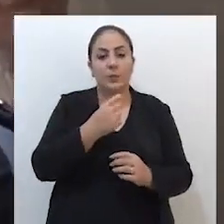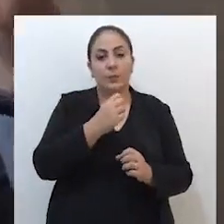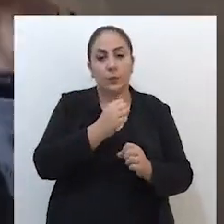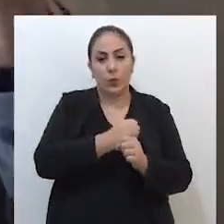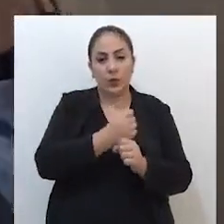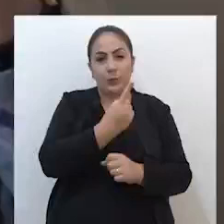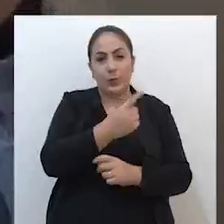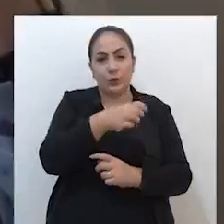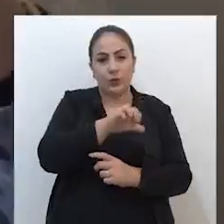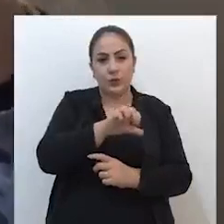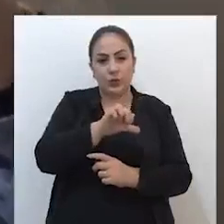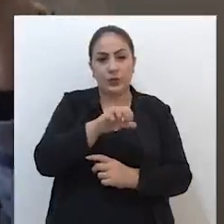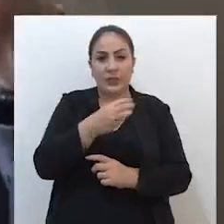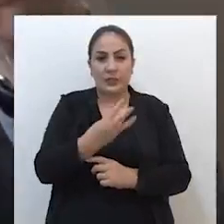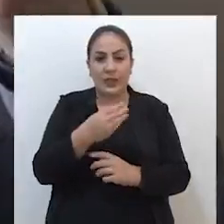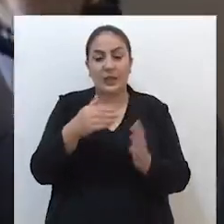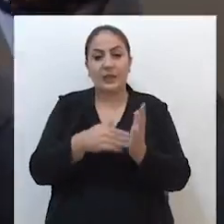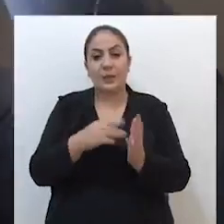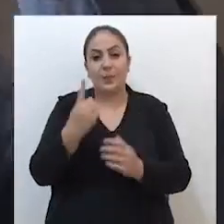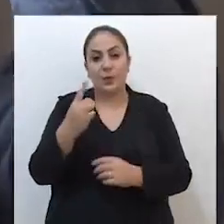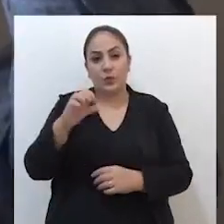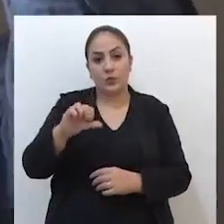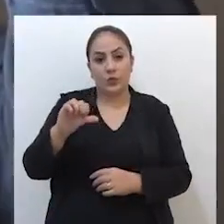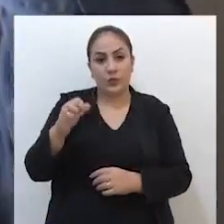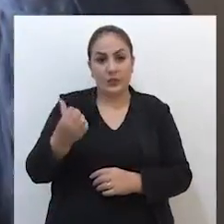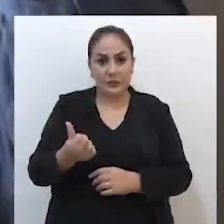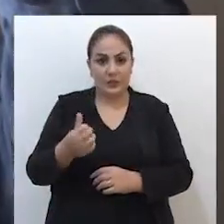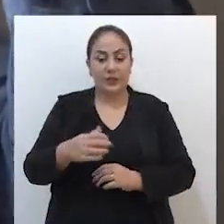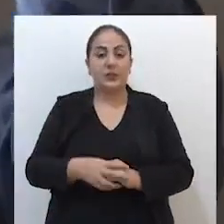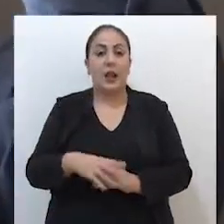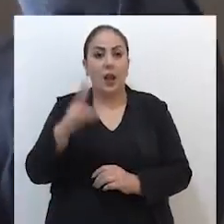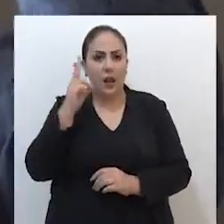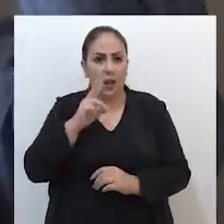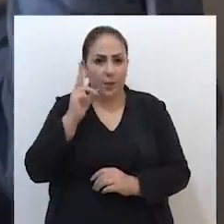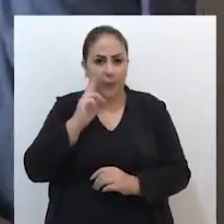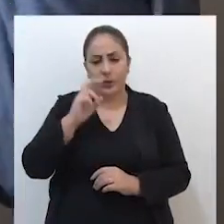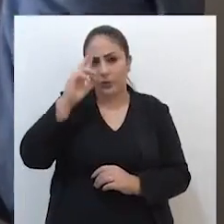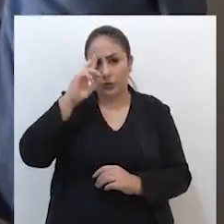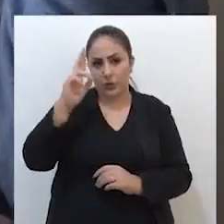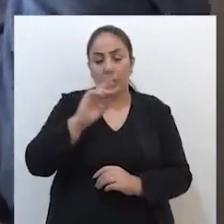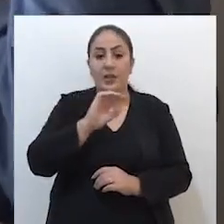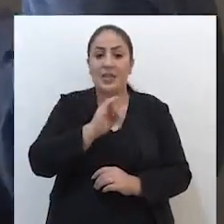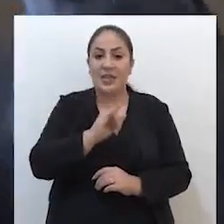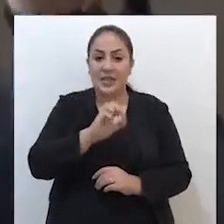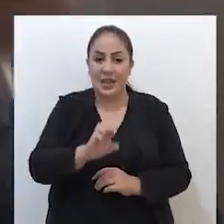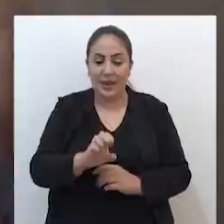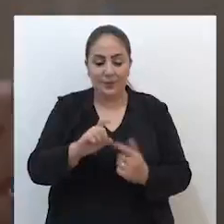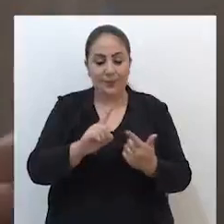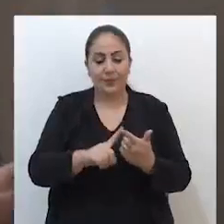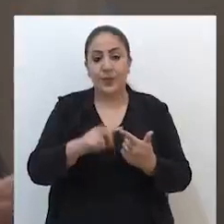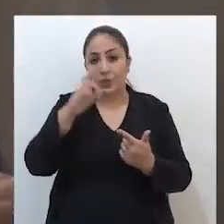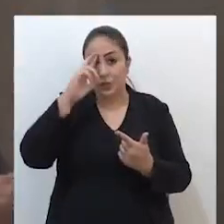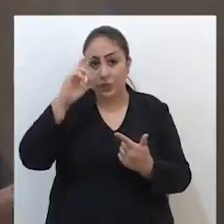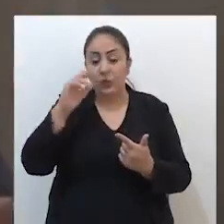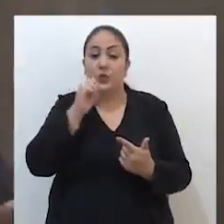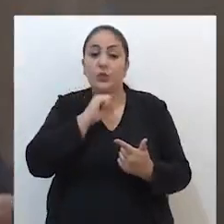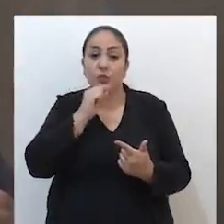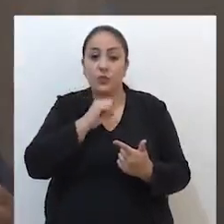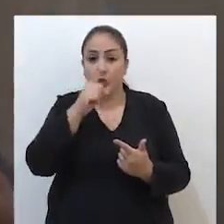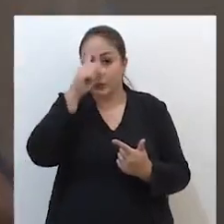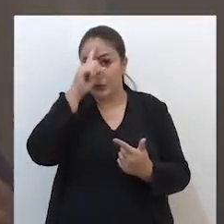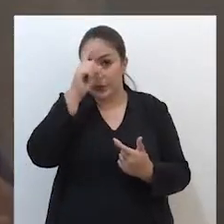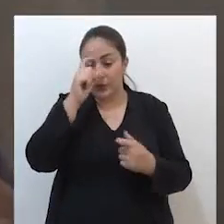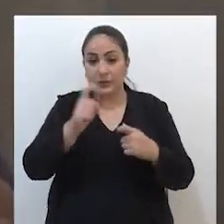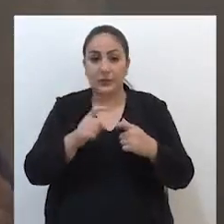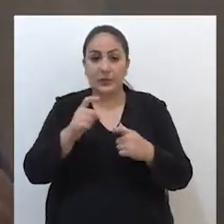93 a 96. Além disso será lembrado por ter sido diretor do IE diretor do antigo hospital da